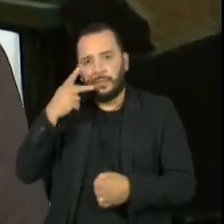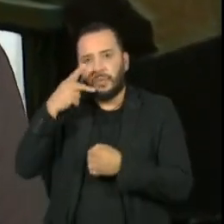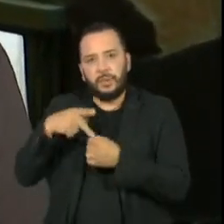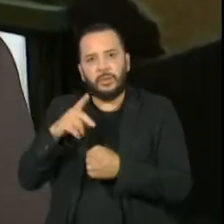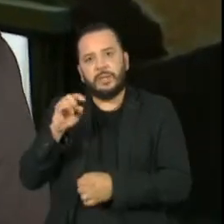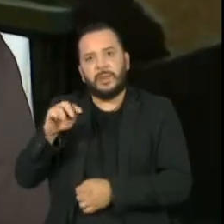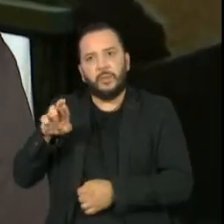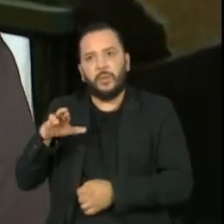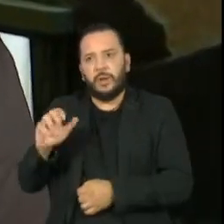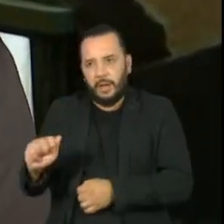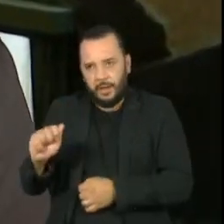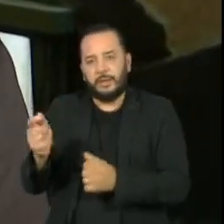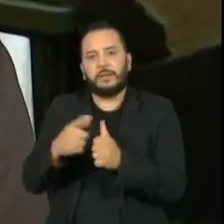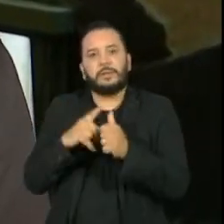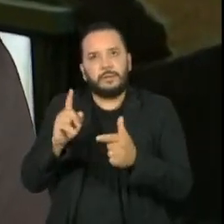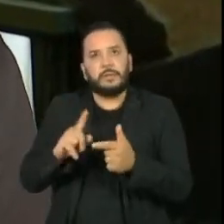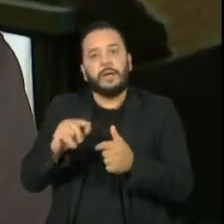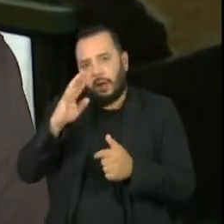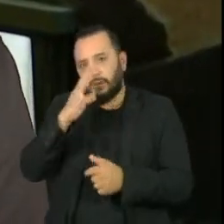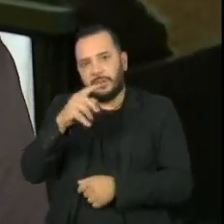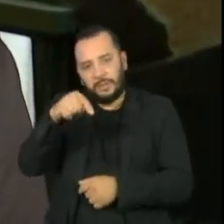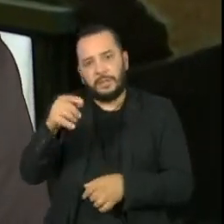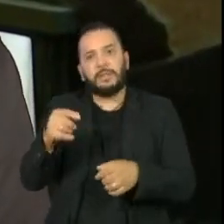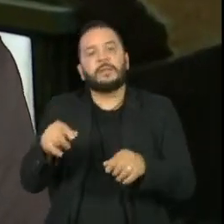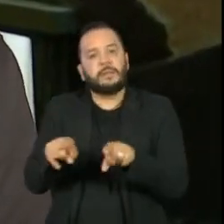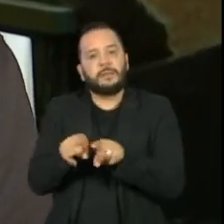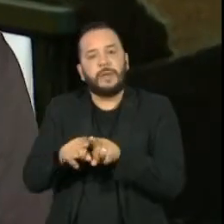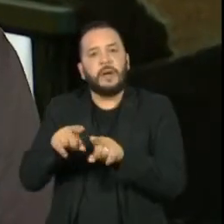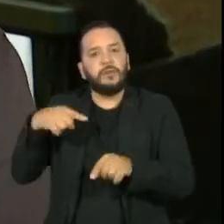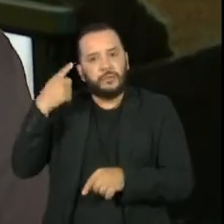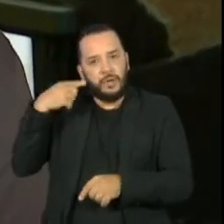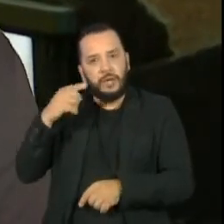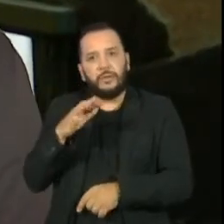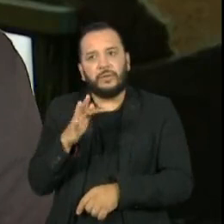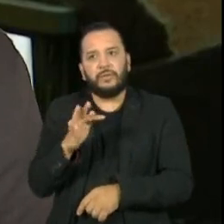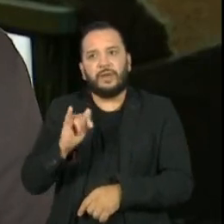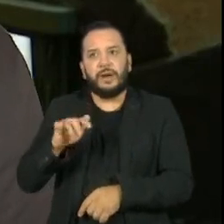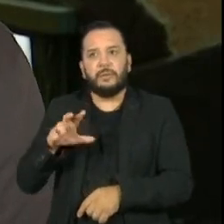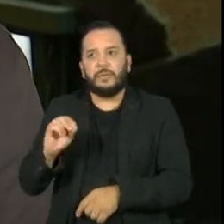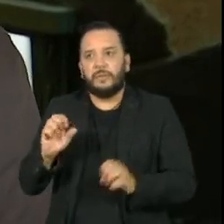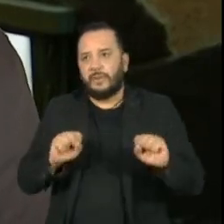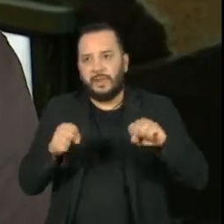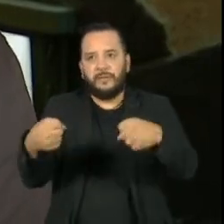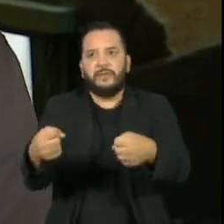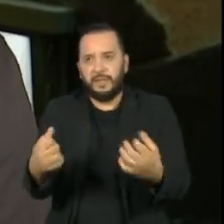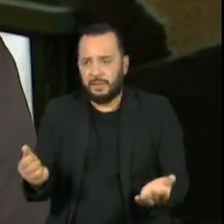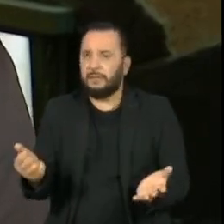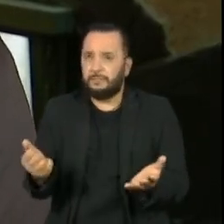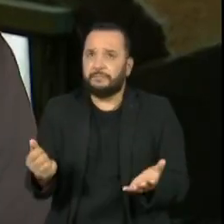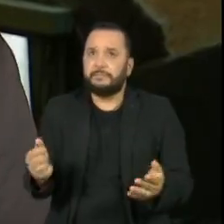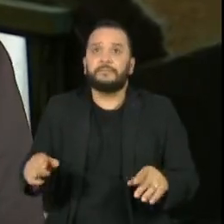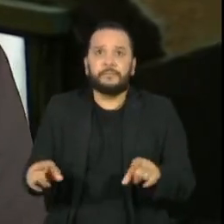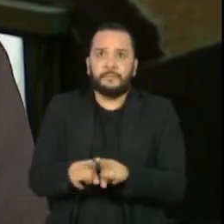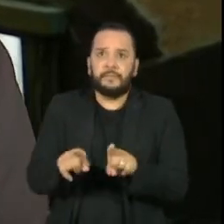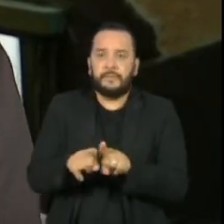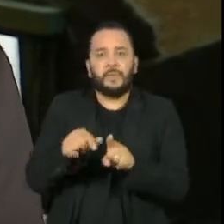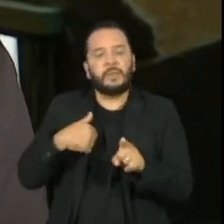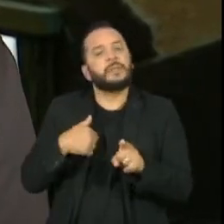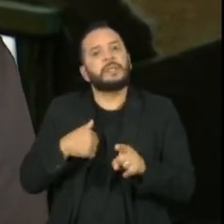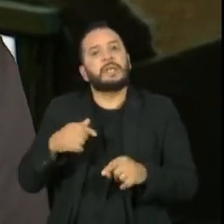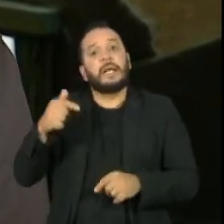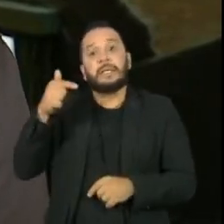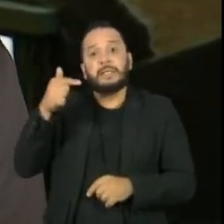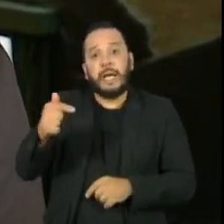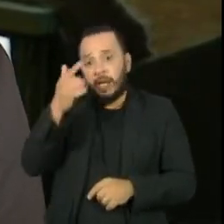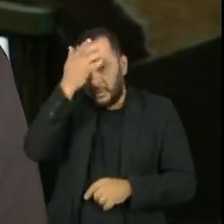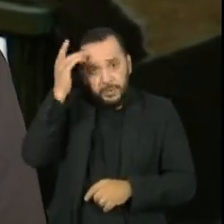Débora Dupra, fará a acusação aqui no tribunal e o advogado Fábio Tofik será a defesa. O júri também será composto por sete